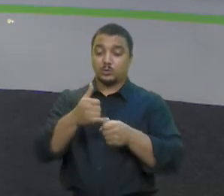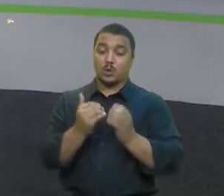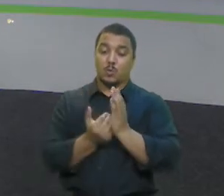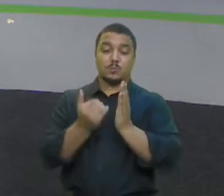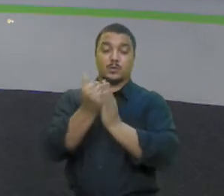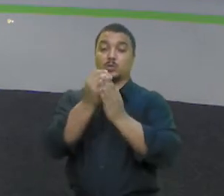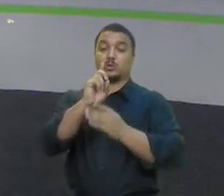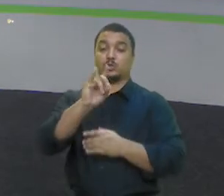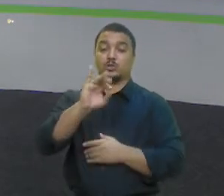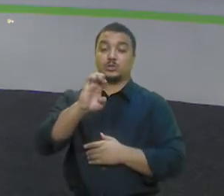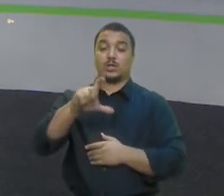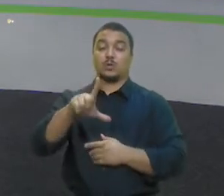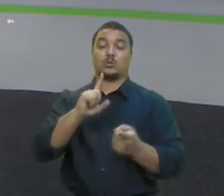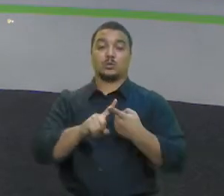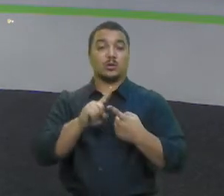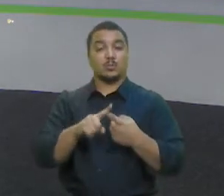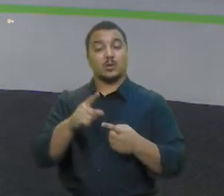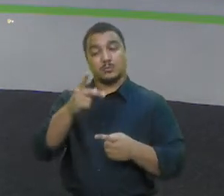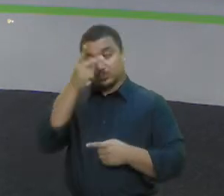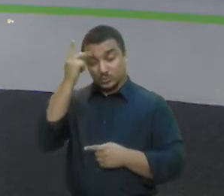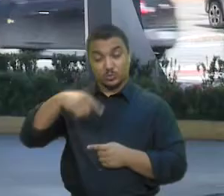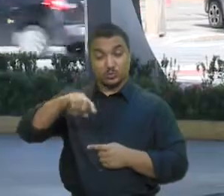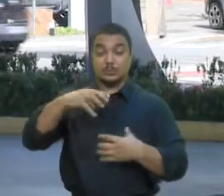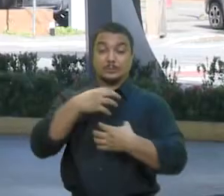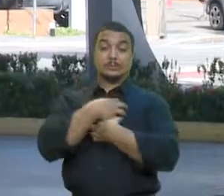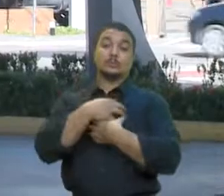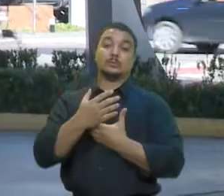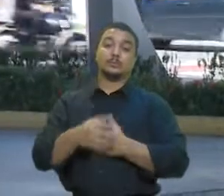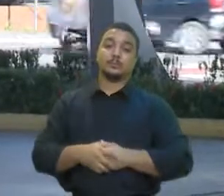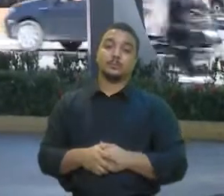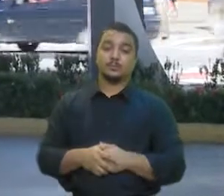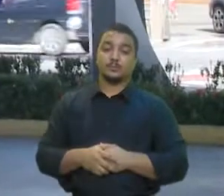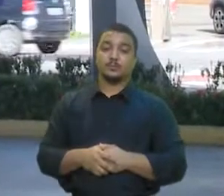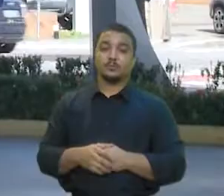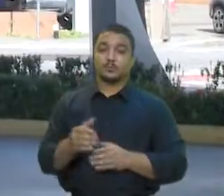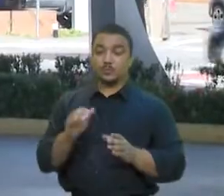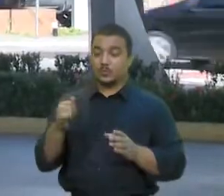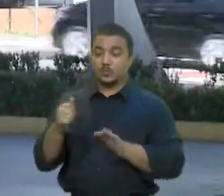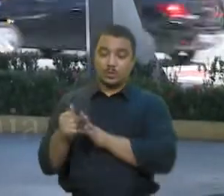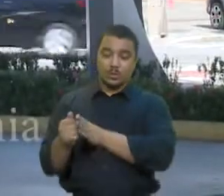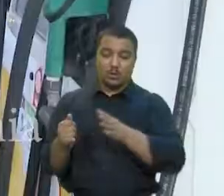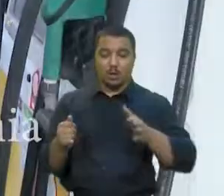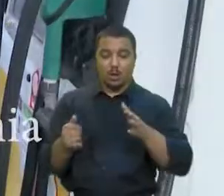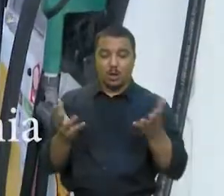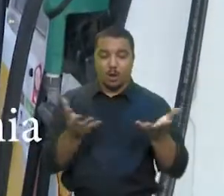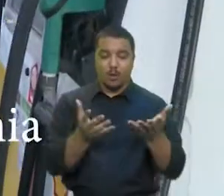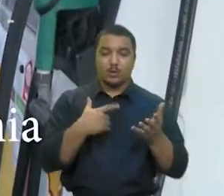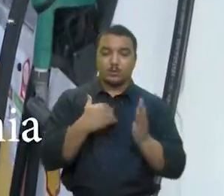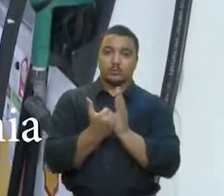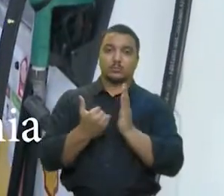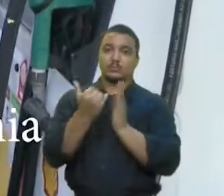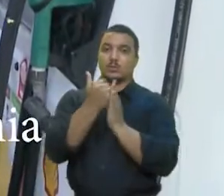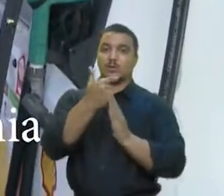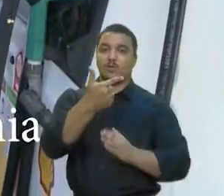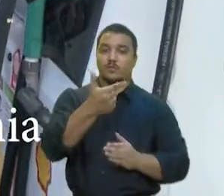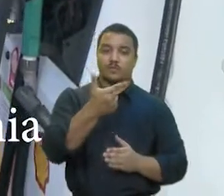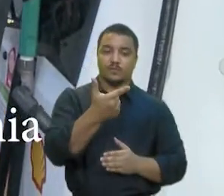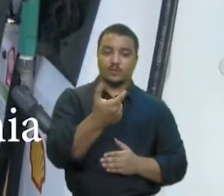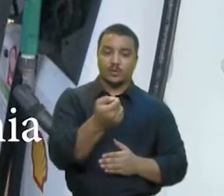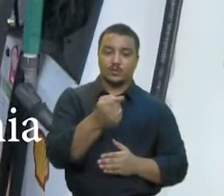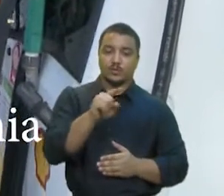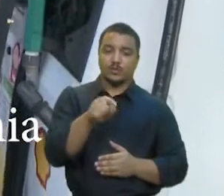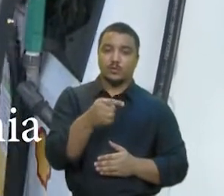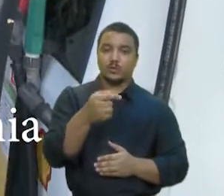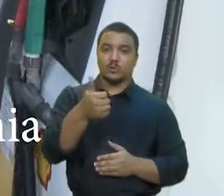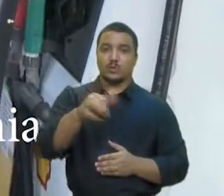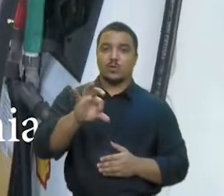impactos para a vida de todos os consumidores. De janeiro até agora, a gasolina aumentou 20,19%,